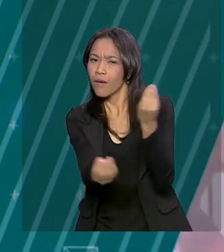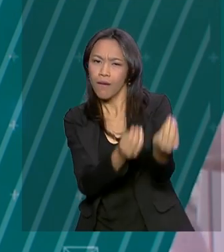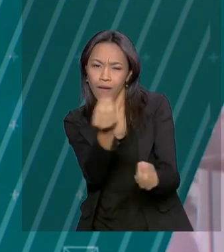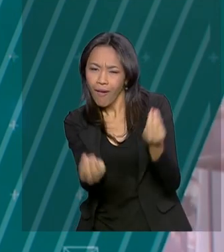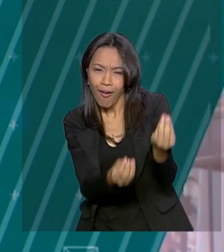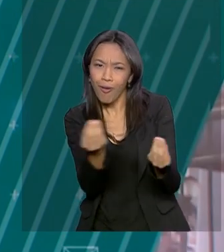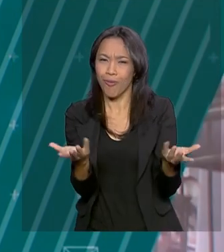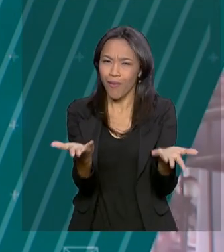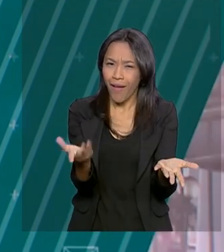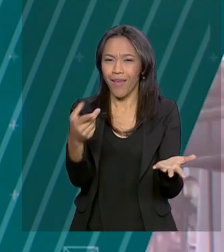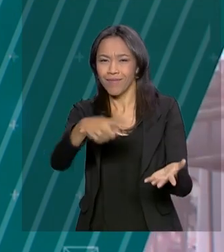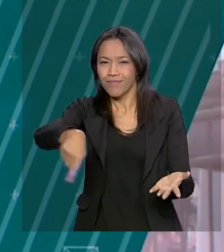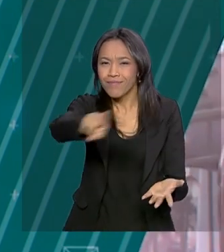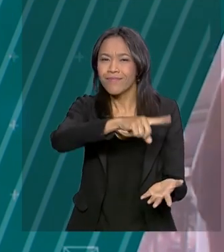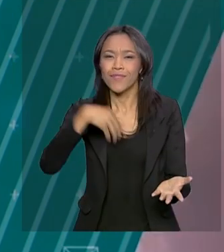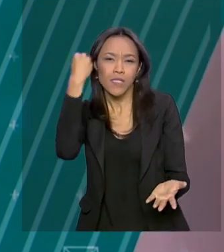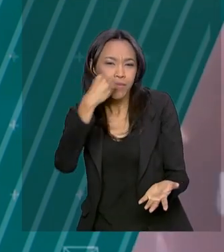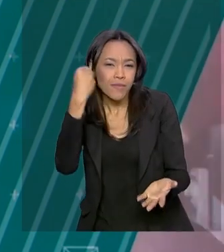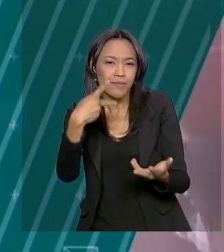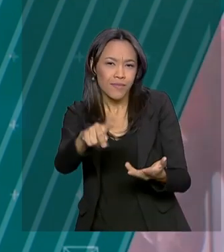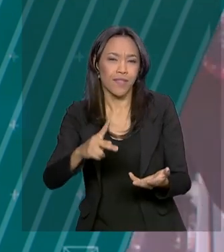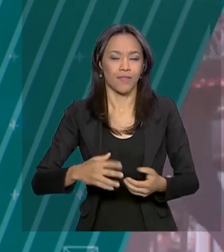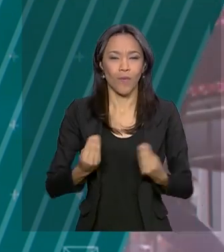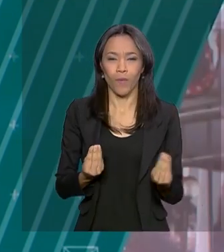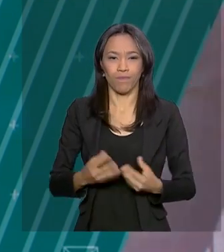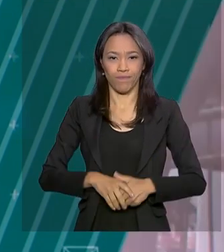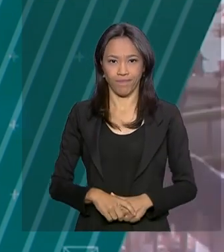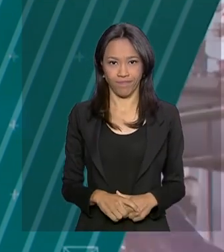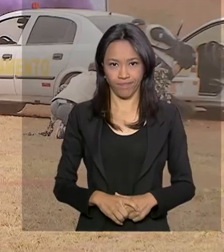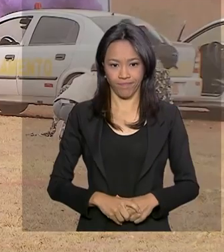um dia de campo dos agentes presidenciais.